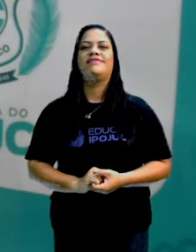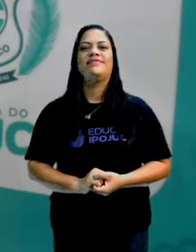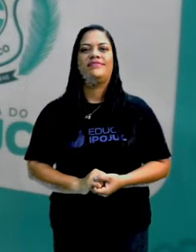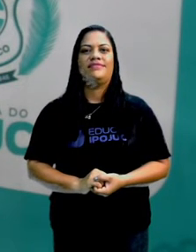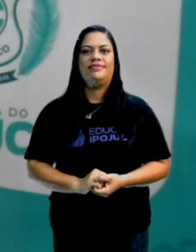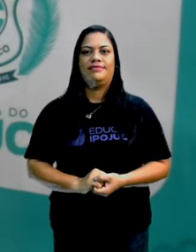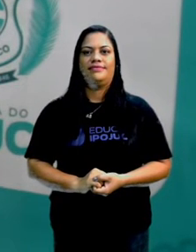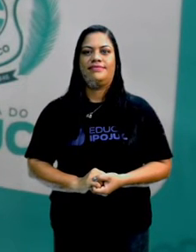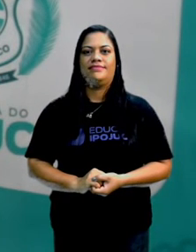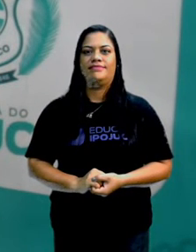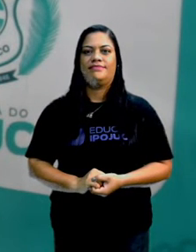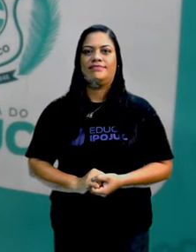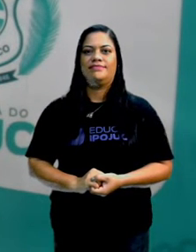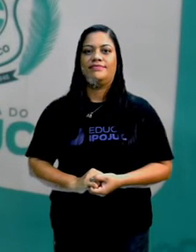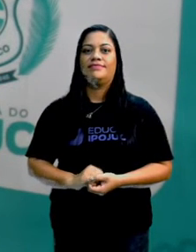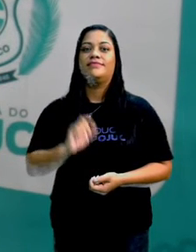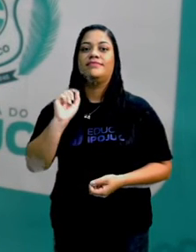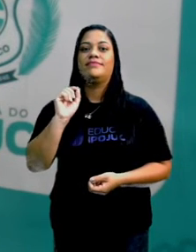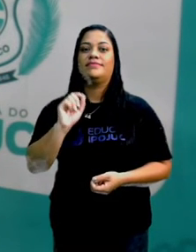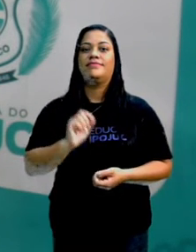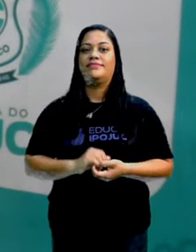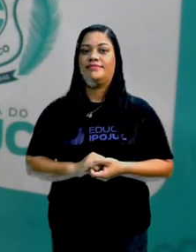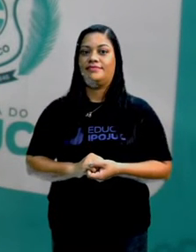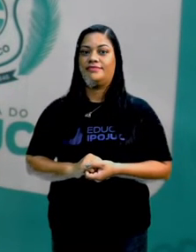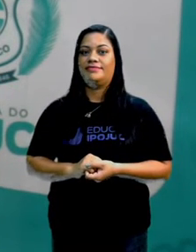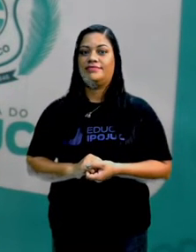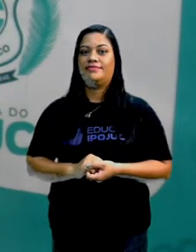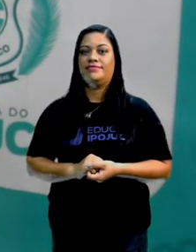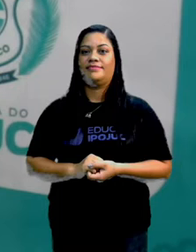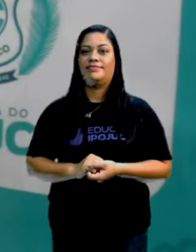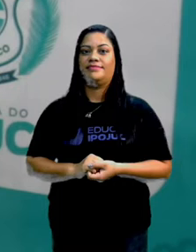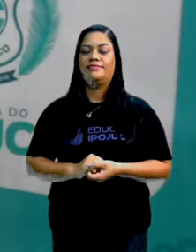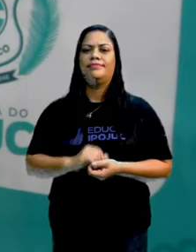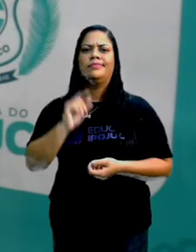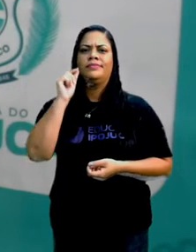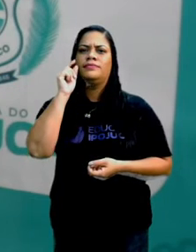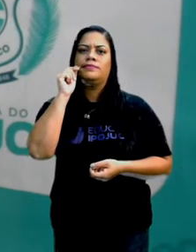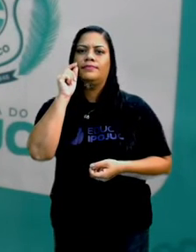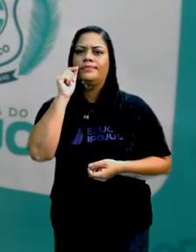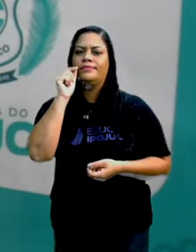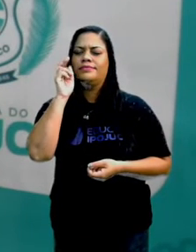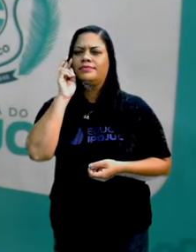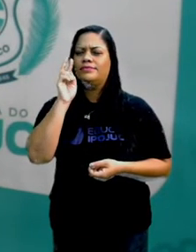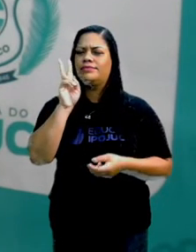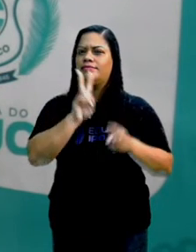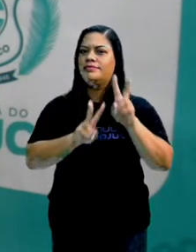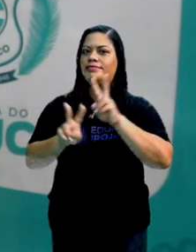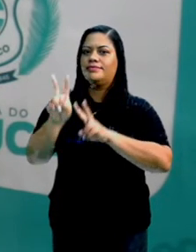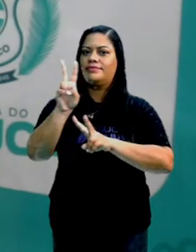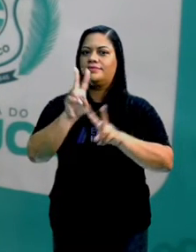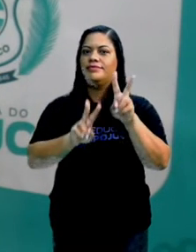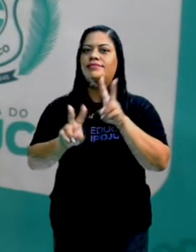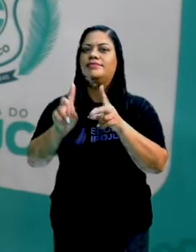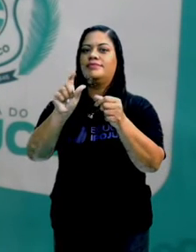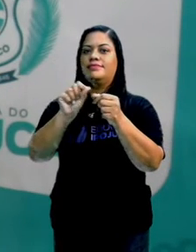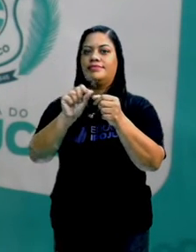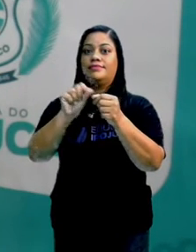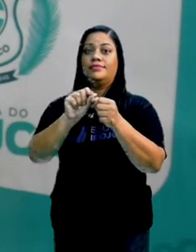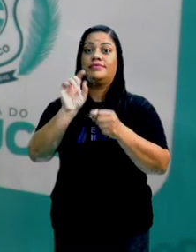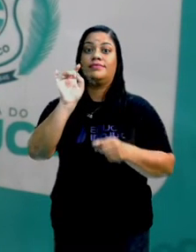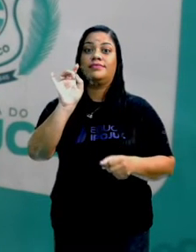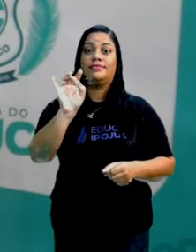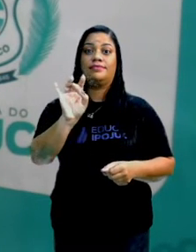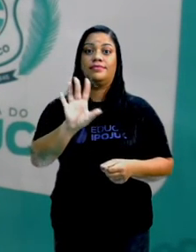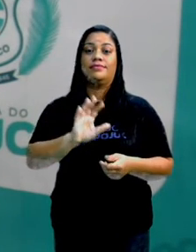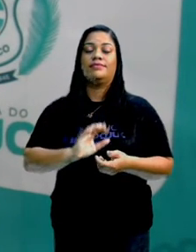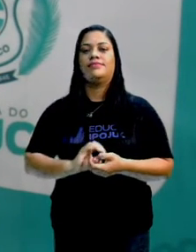uma imagem de um rato. Olha aqui. Vamos observar aqui. Feita só